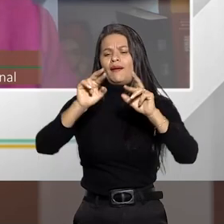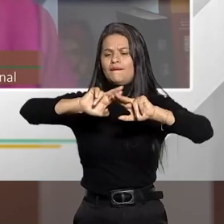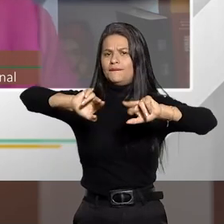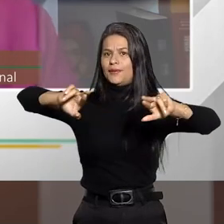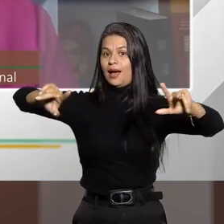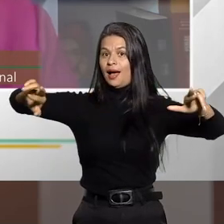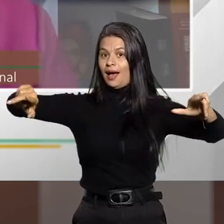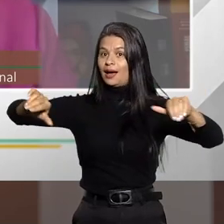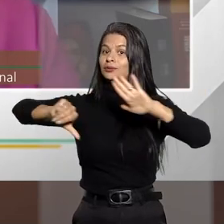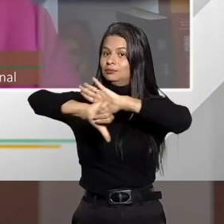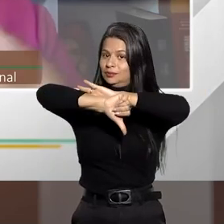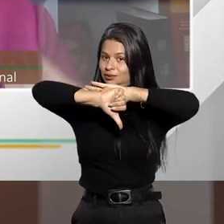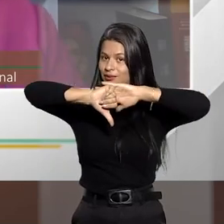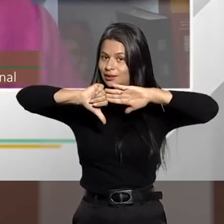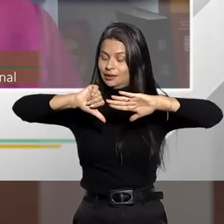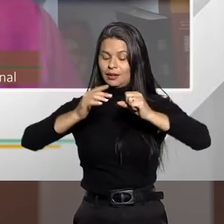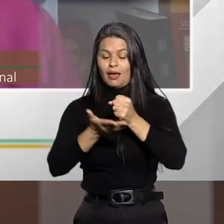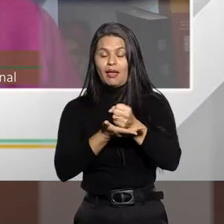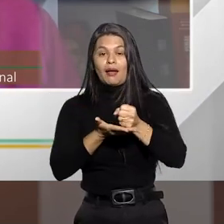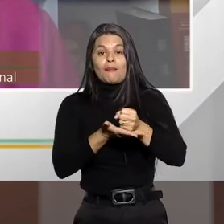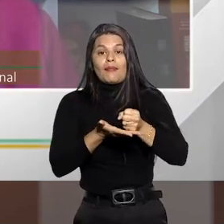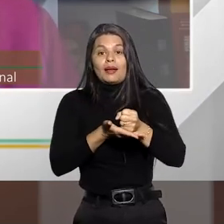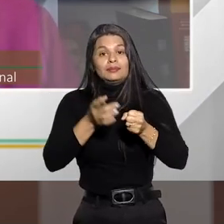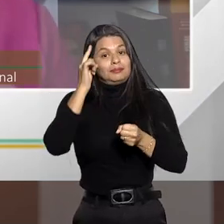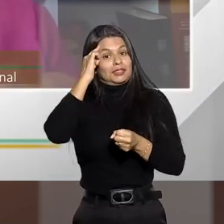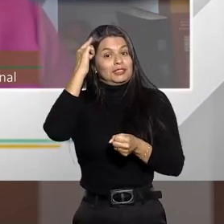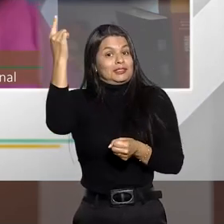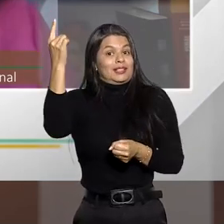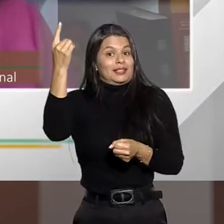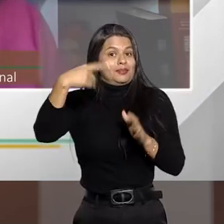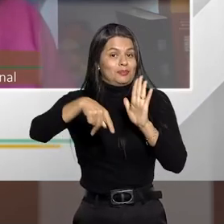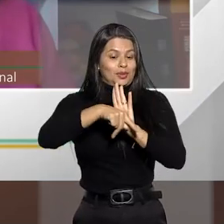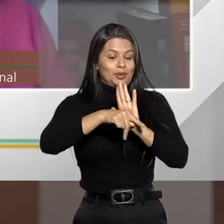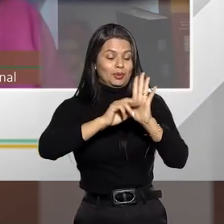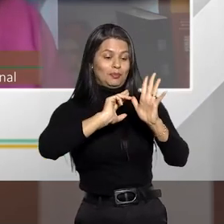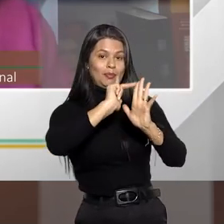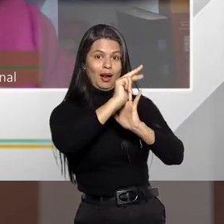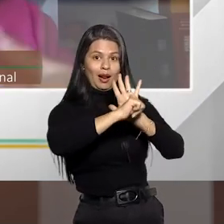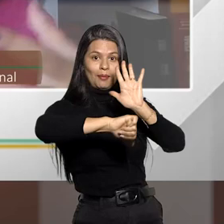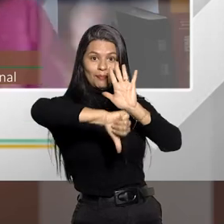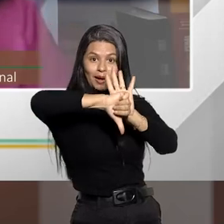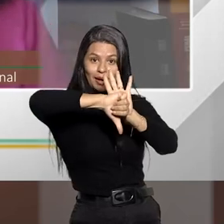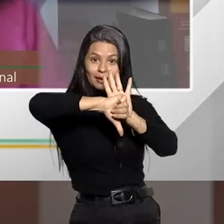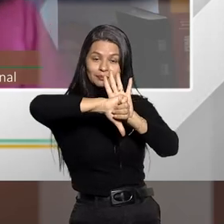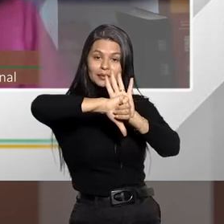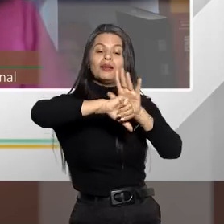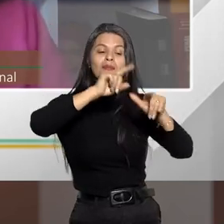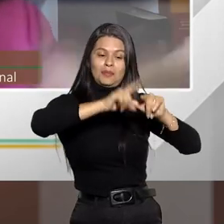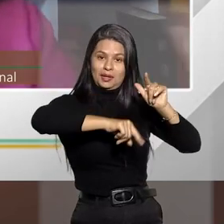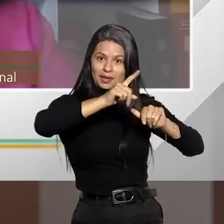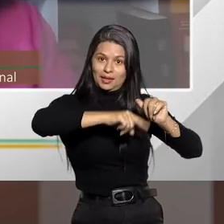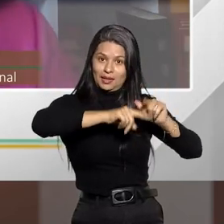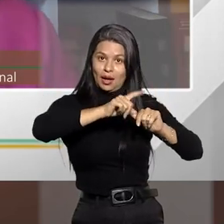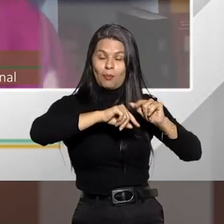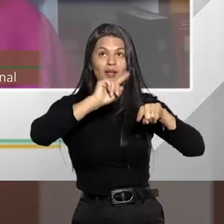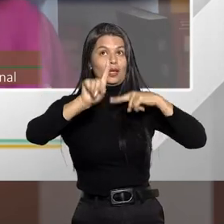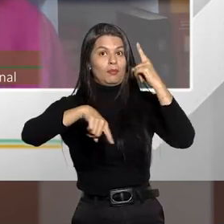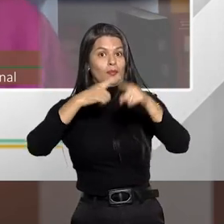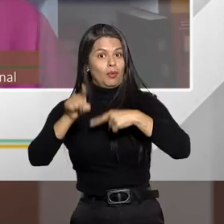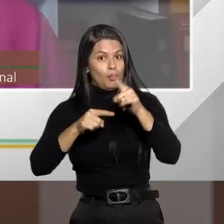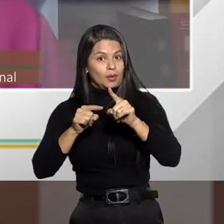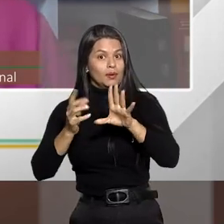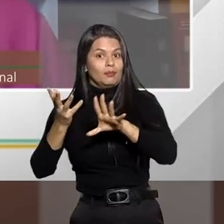dentro da ideia de concurso de crimes. A gente parte do concurso material para depois aprimorar os conceitos para o crime